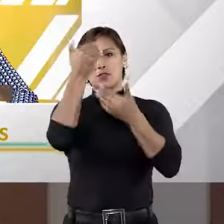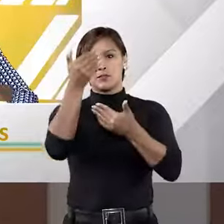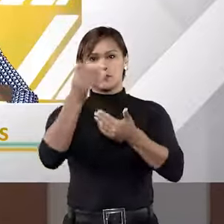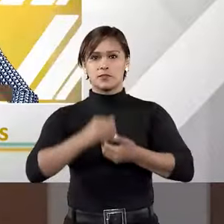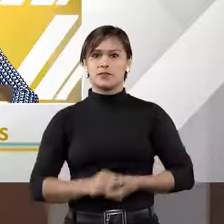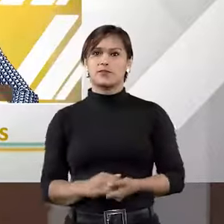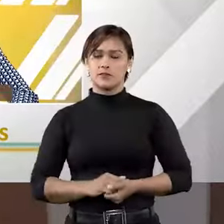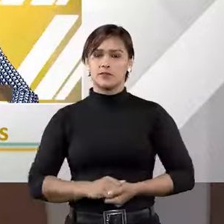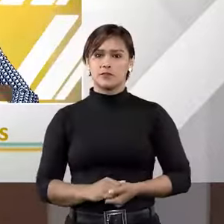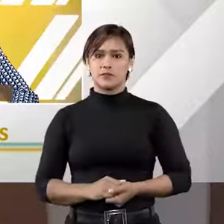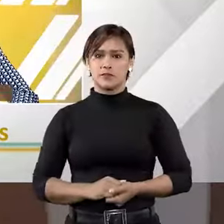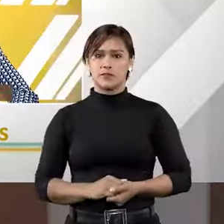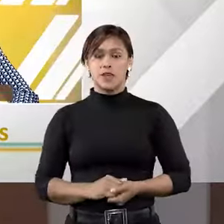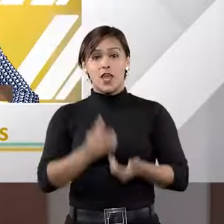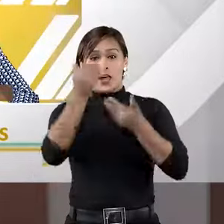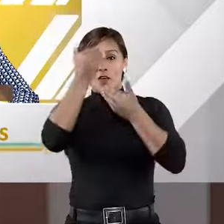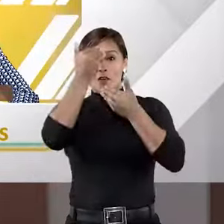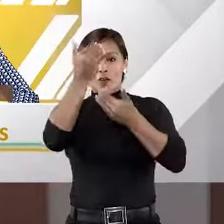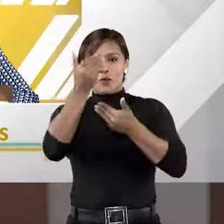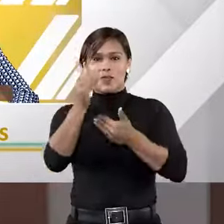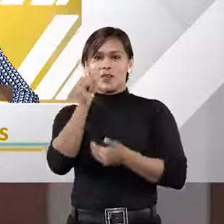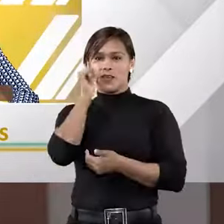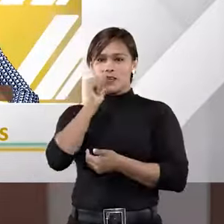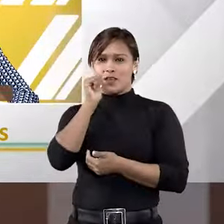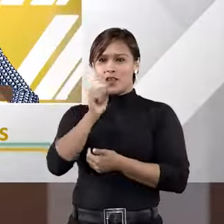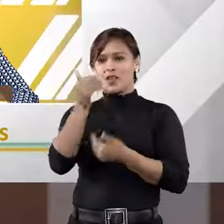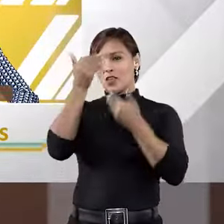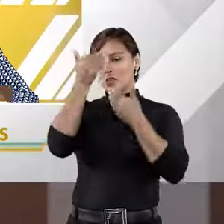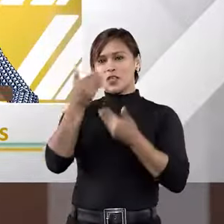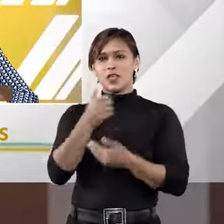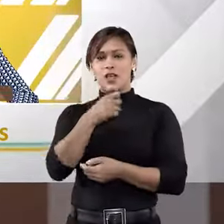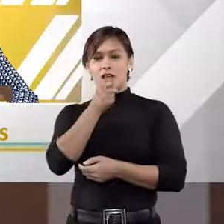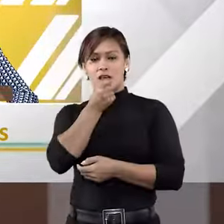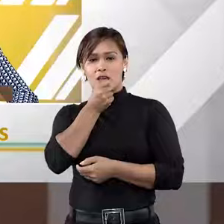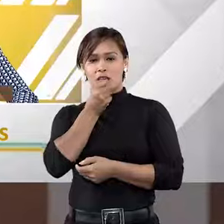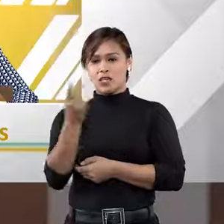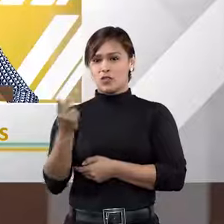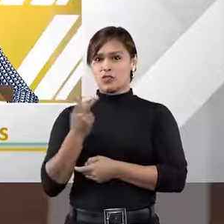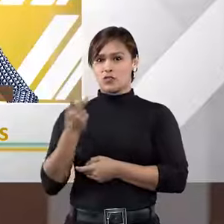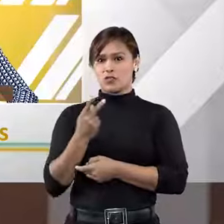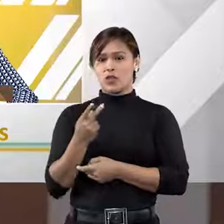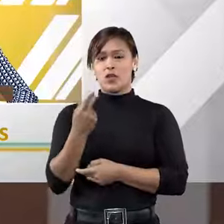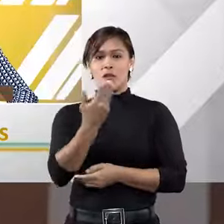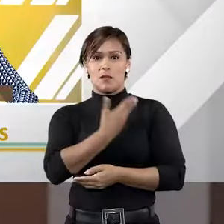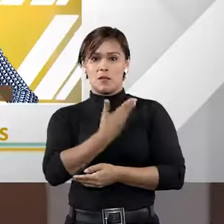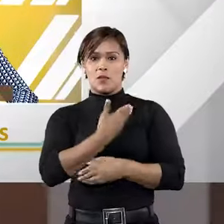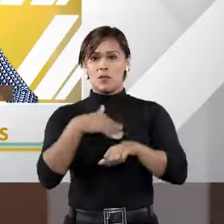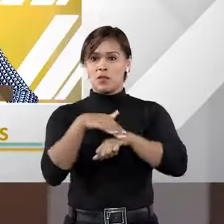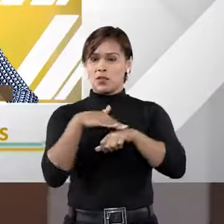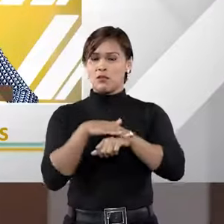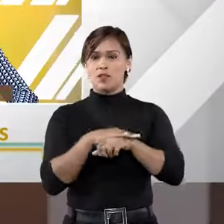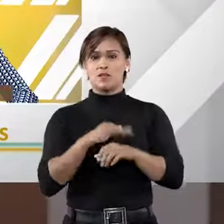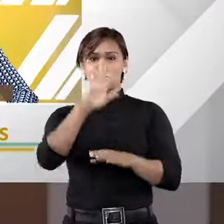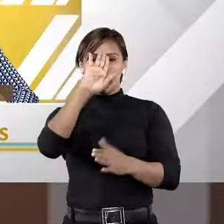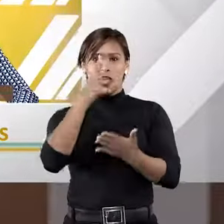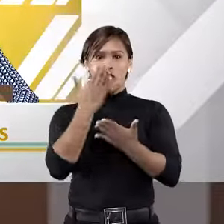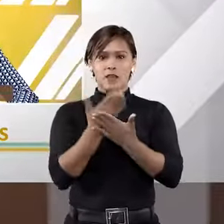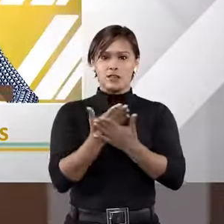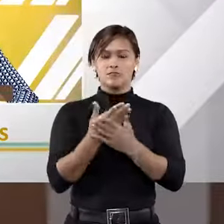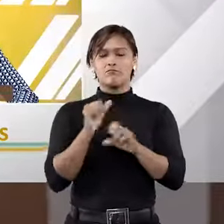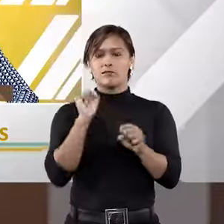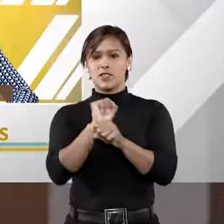obrigada. Obrigado, minha cara. Obrigado a você, obrigado a Tiago, obrigado a Talamini pela conversa. Espero que a gente tenha sido